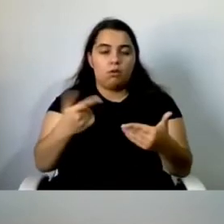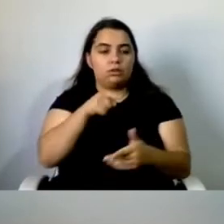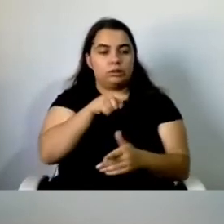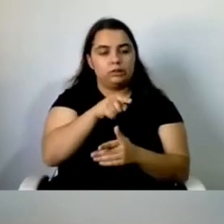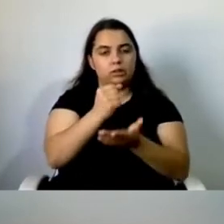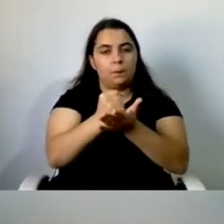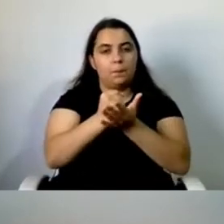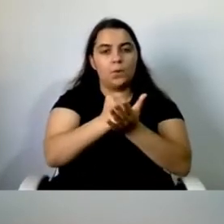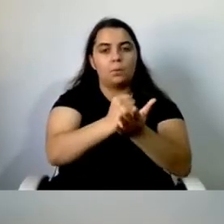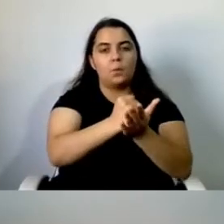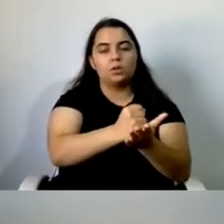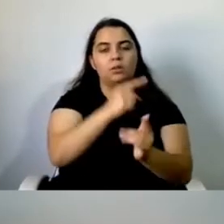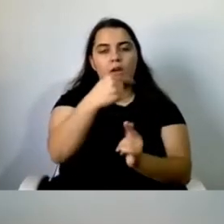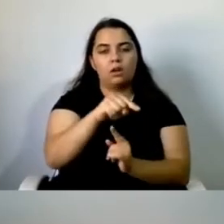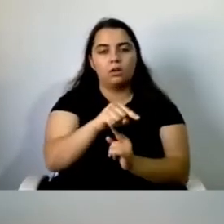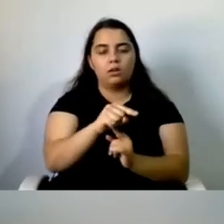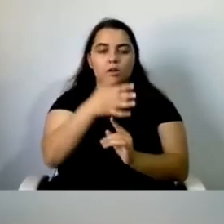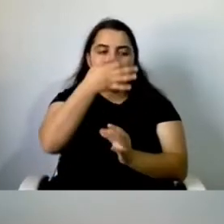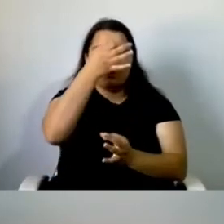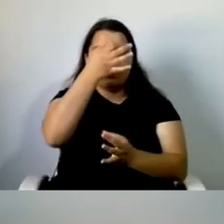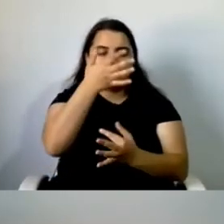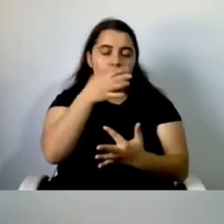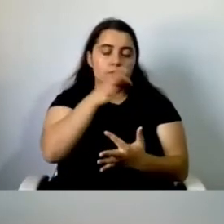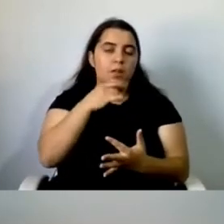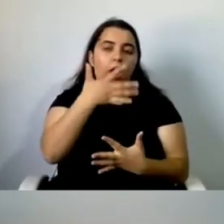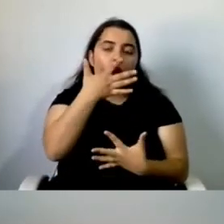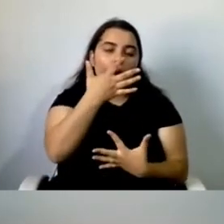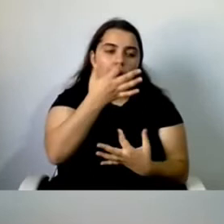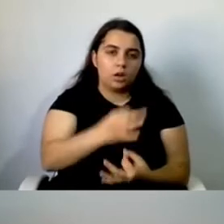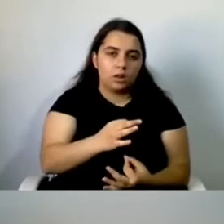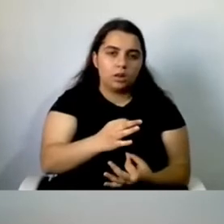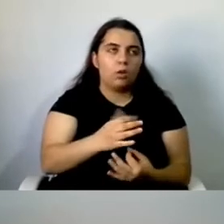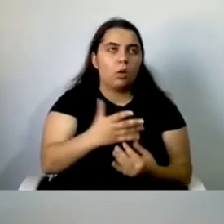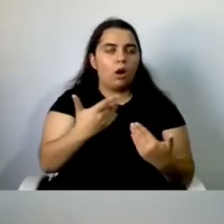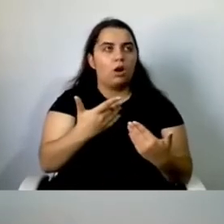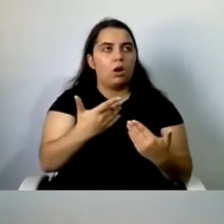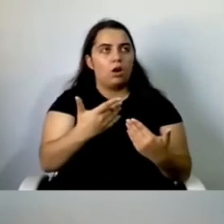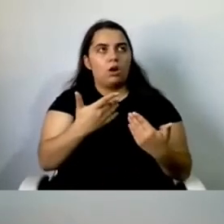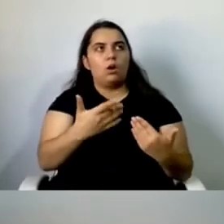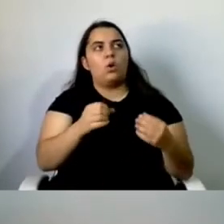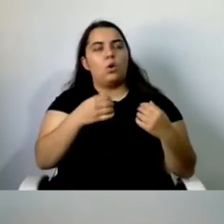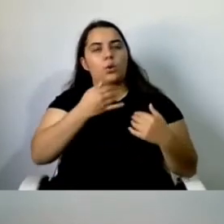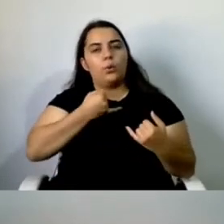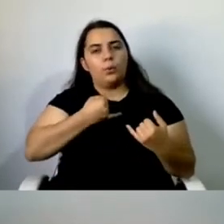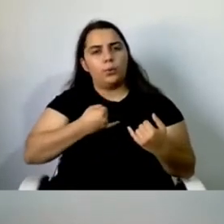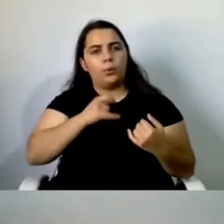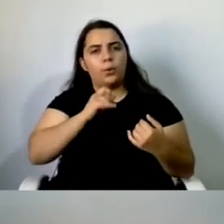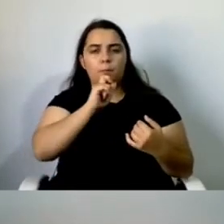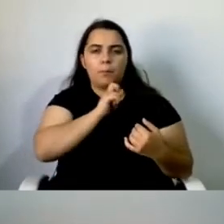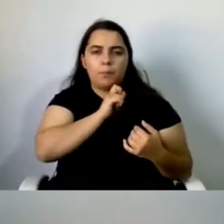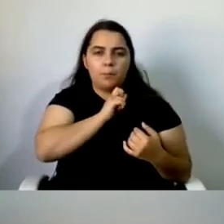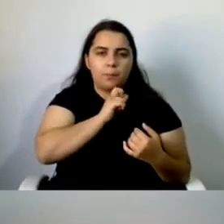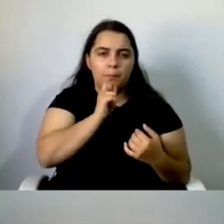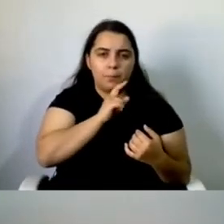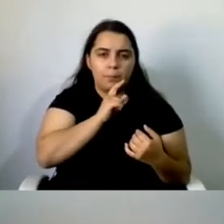começaram a acreditar que podiam delegar ou podiam cuidar